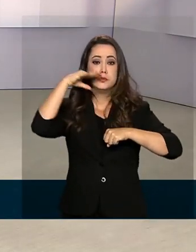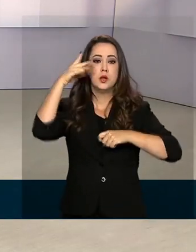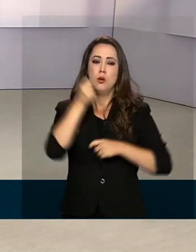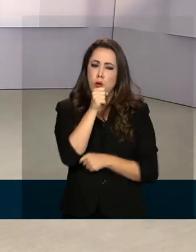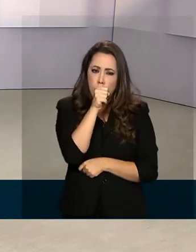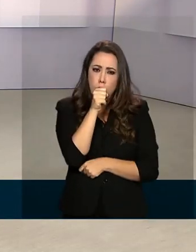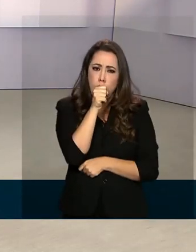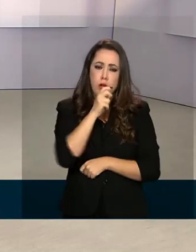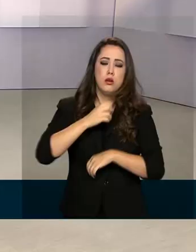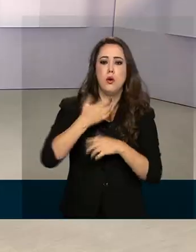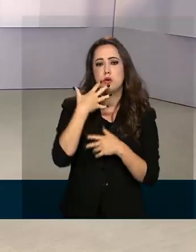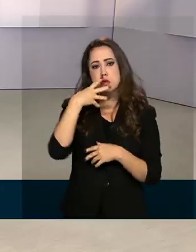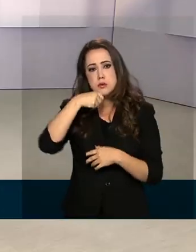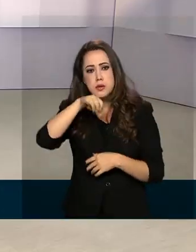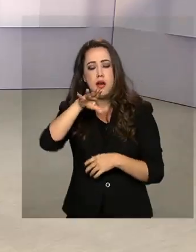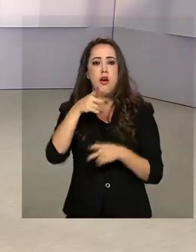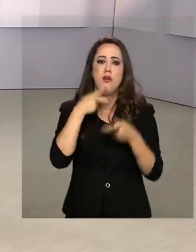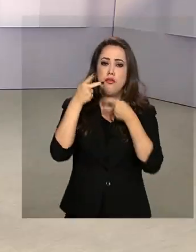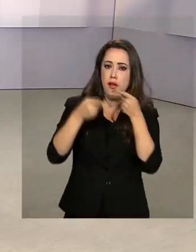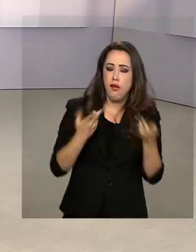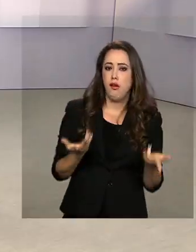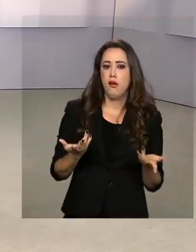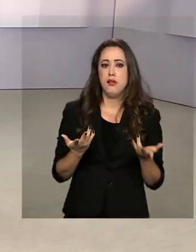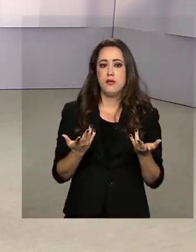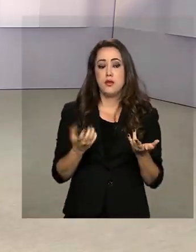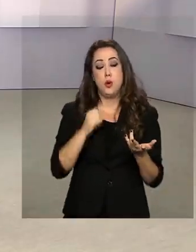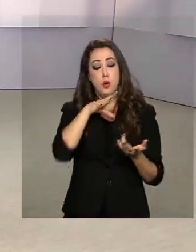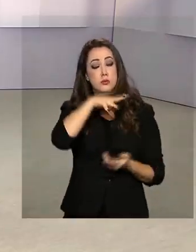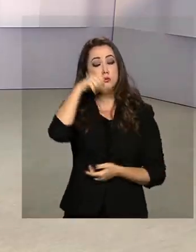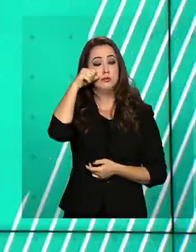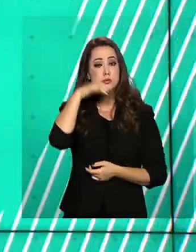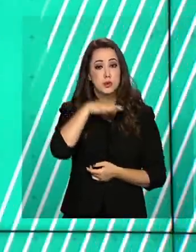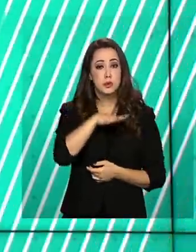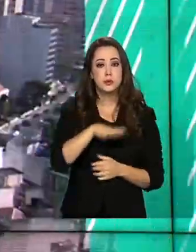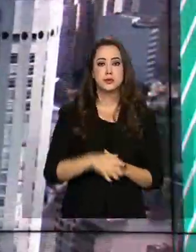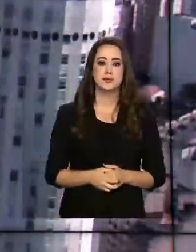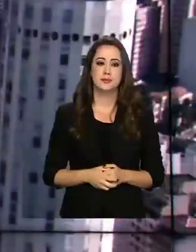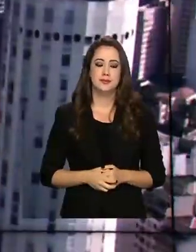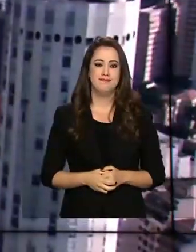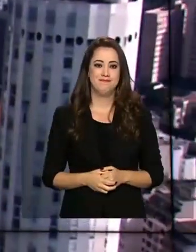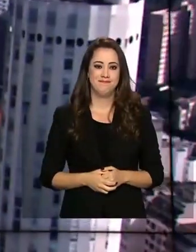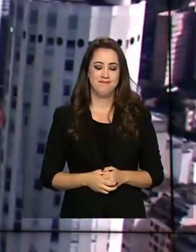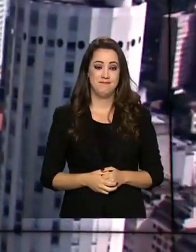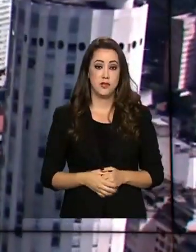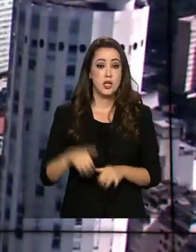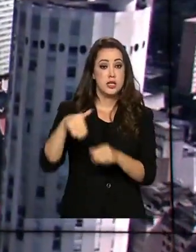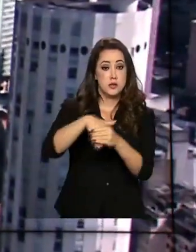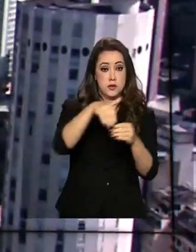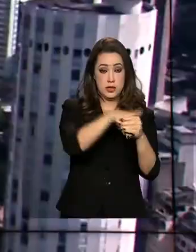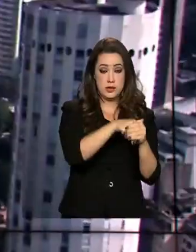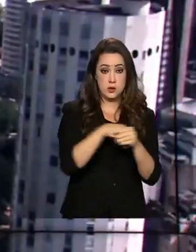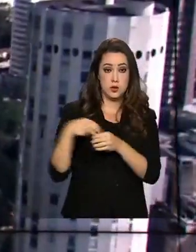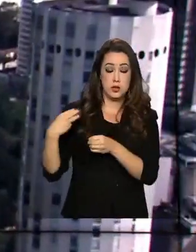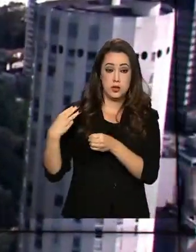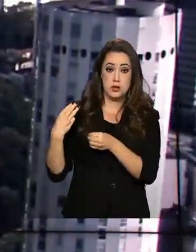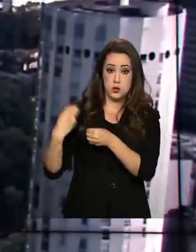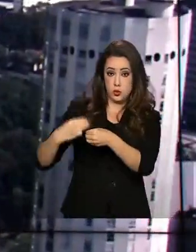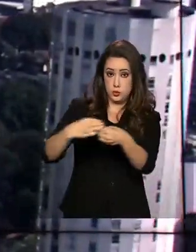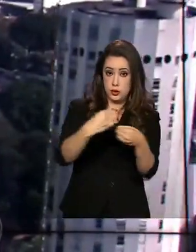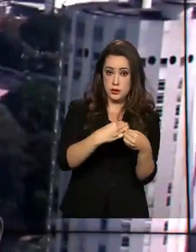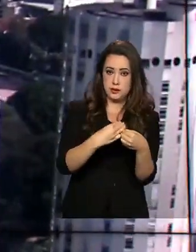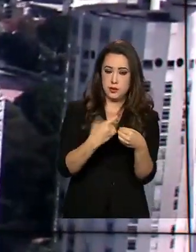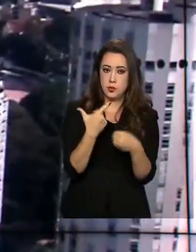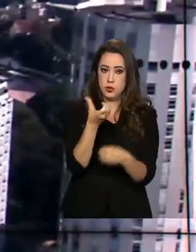tossir, espirrar, falar ou espirrar, ou respirar. Nas eleições municipais de 2016,